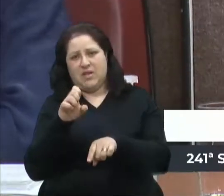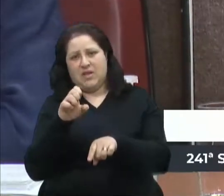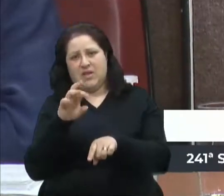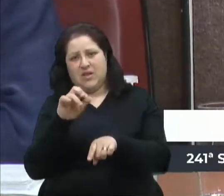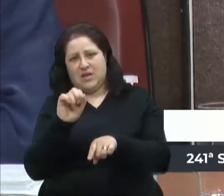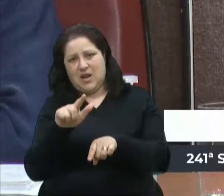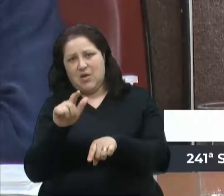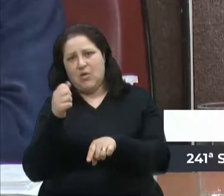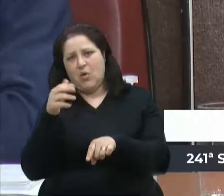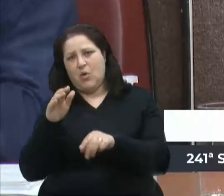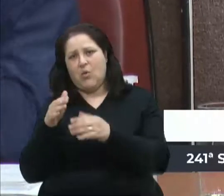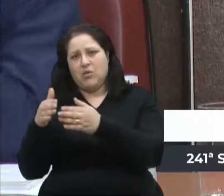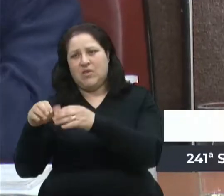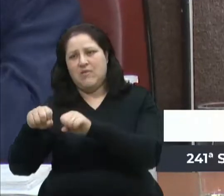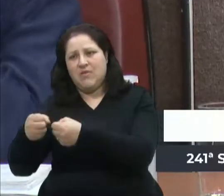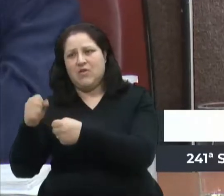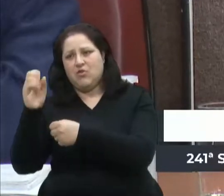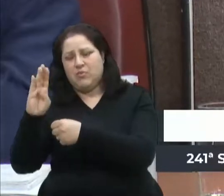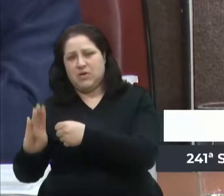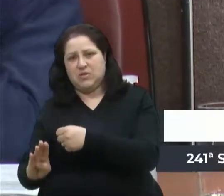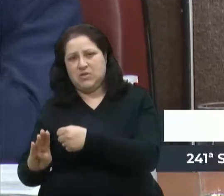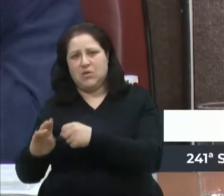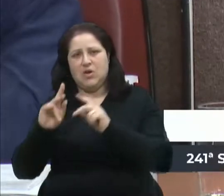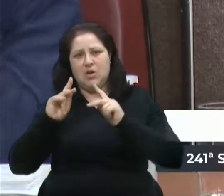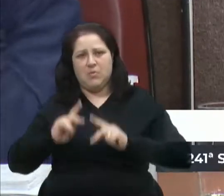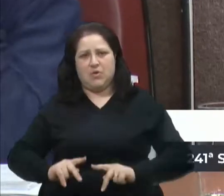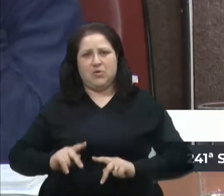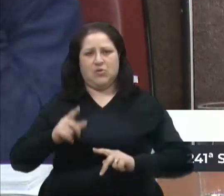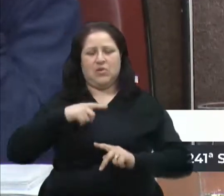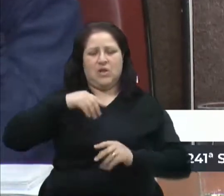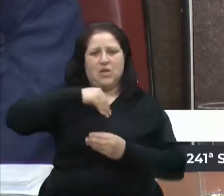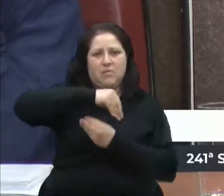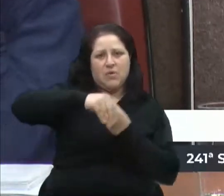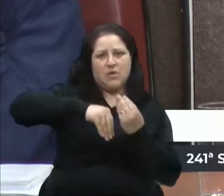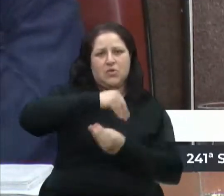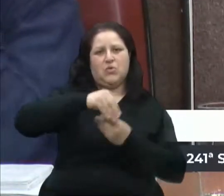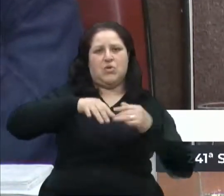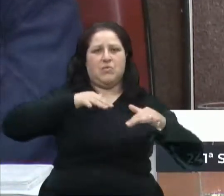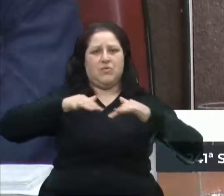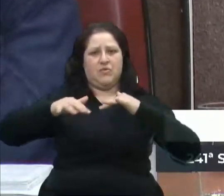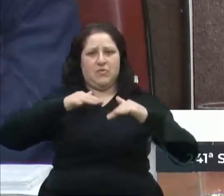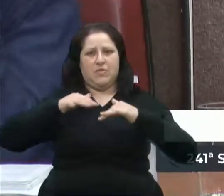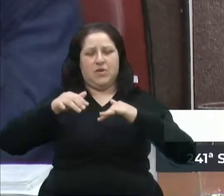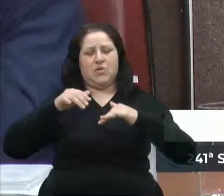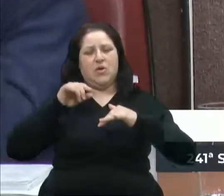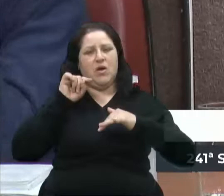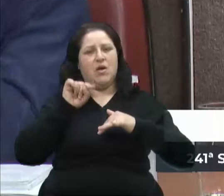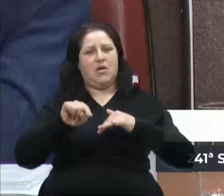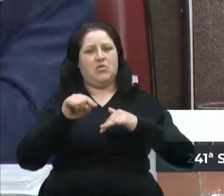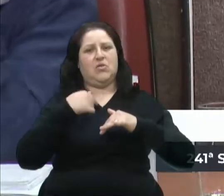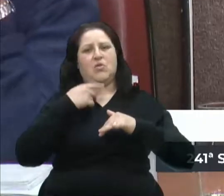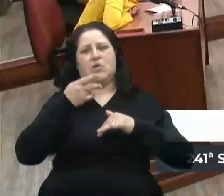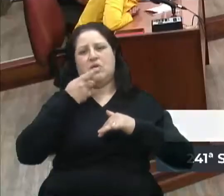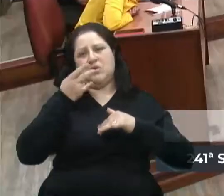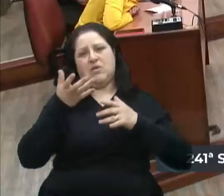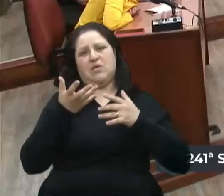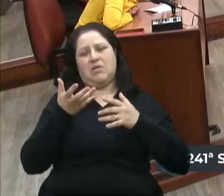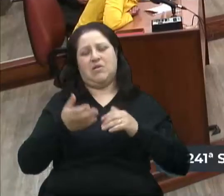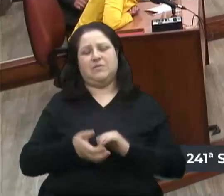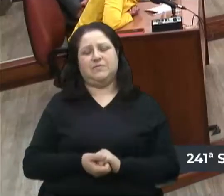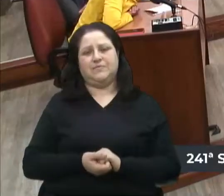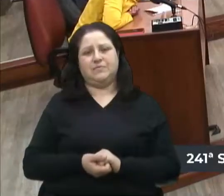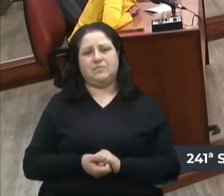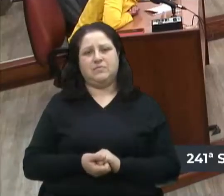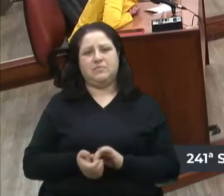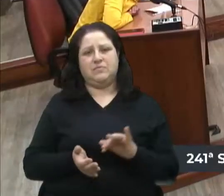o pessoal não sabe o que está fazendo. Tem muitas pessoas que estão misturando as manifestações. Isso que eu quis dizer. Obrigado, vereador. Senhor